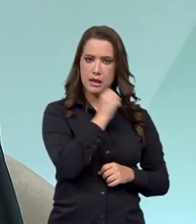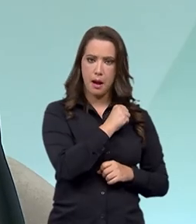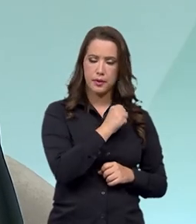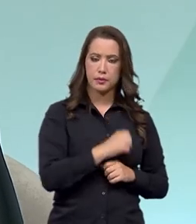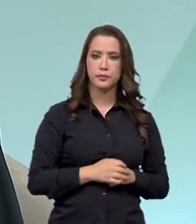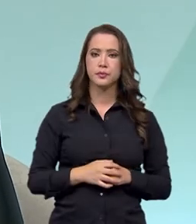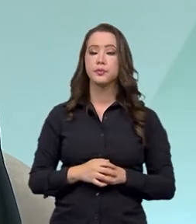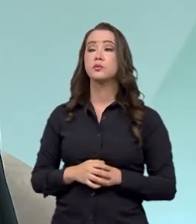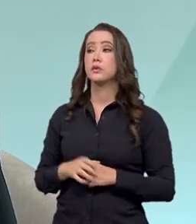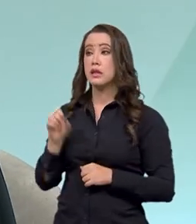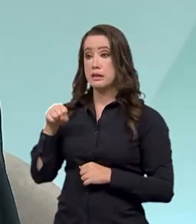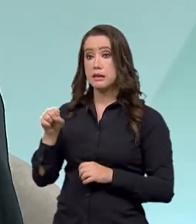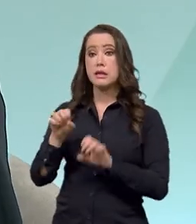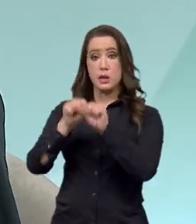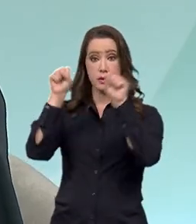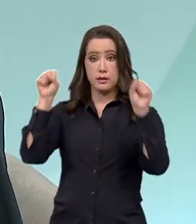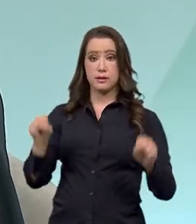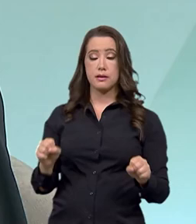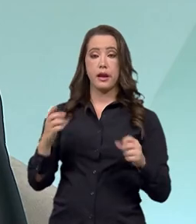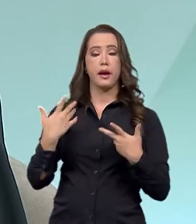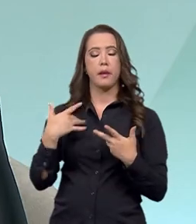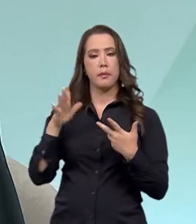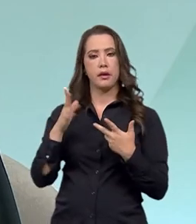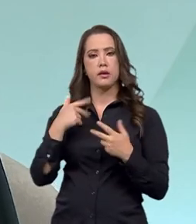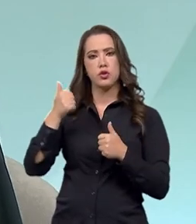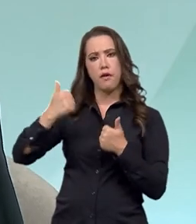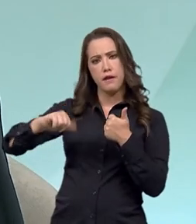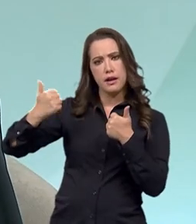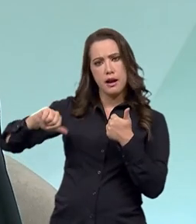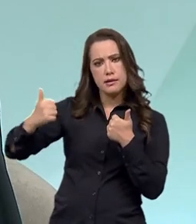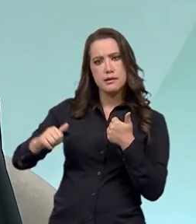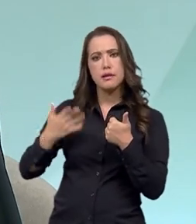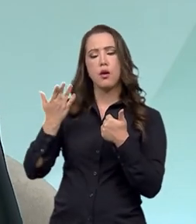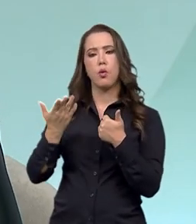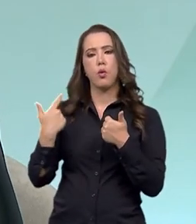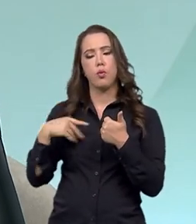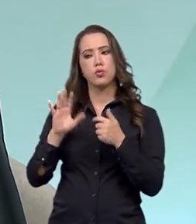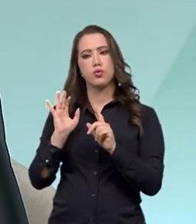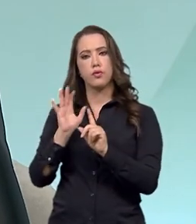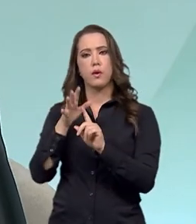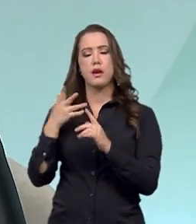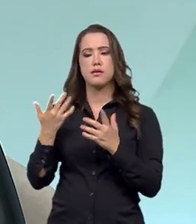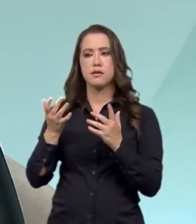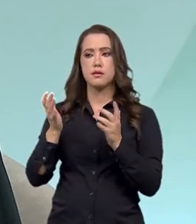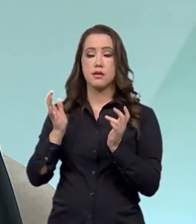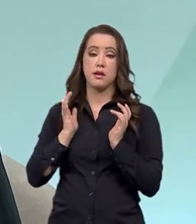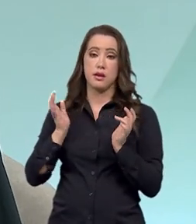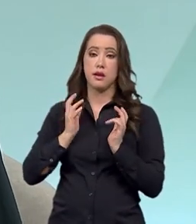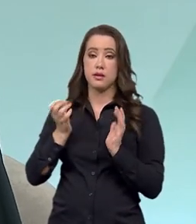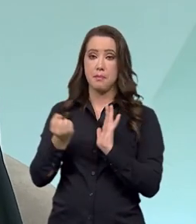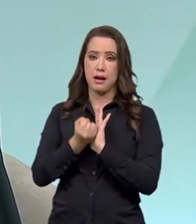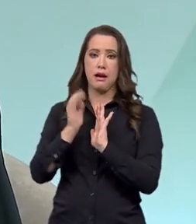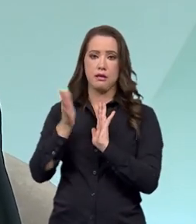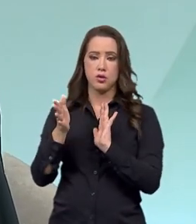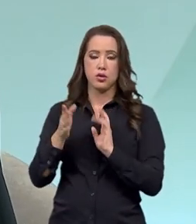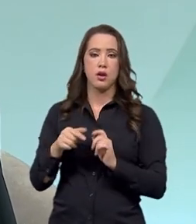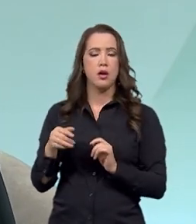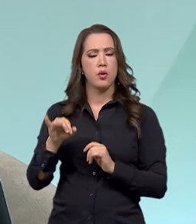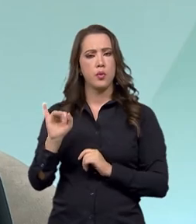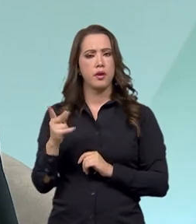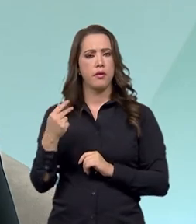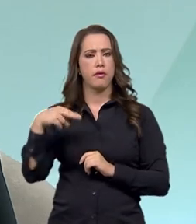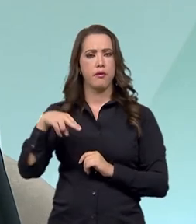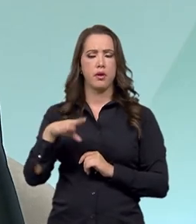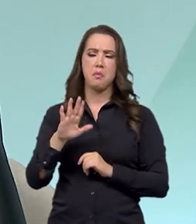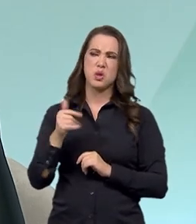O SAIP é o Sistema de Avaliação de Impacto ao Patrimônio, que diz respeito ao licenciamento ambiental. O IFAM emite mais ou menos, em